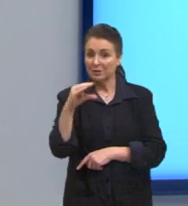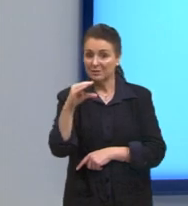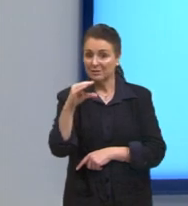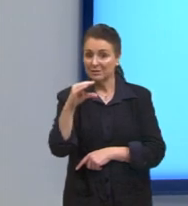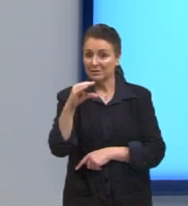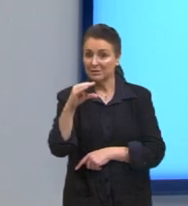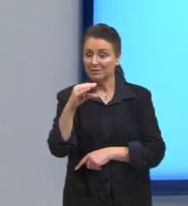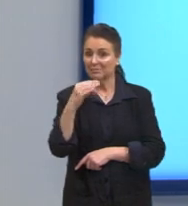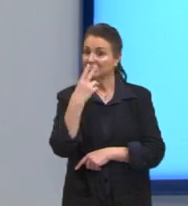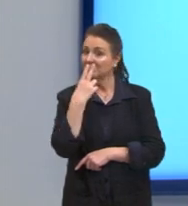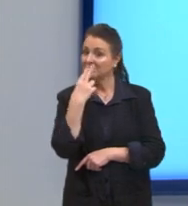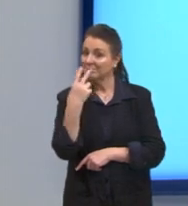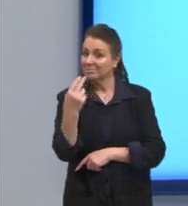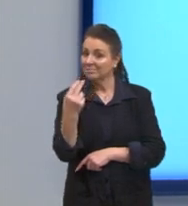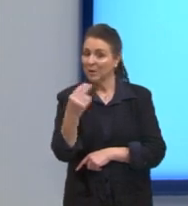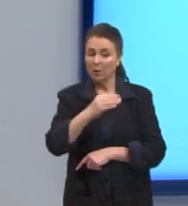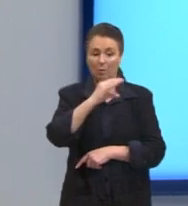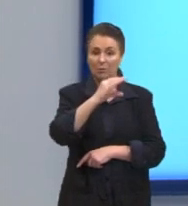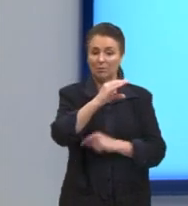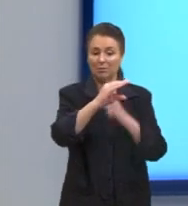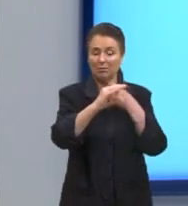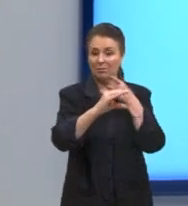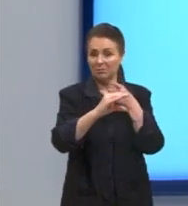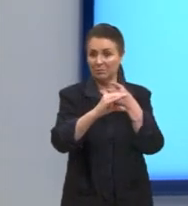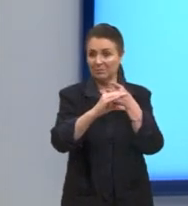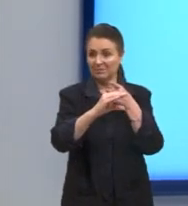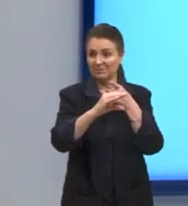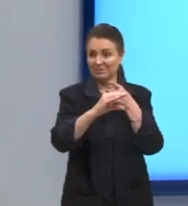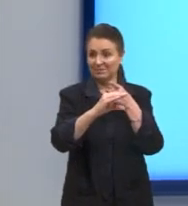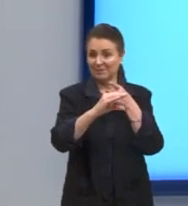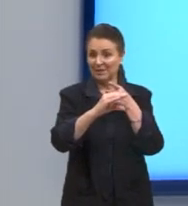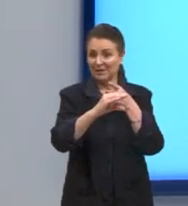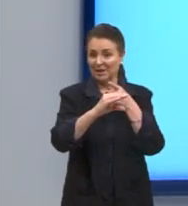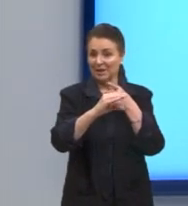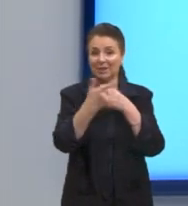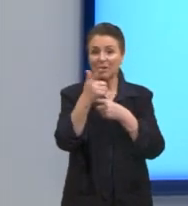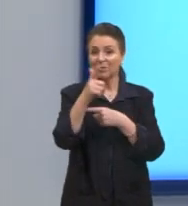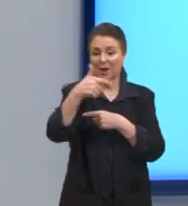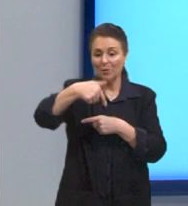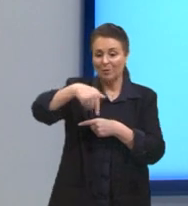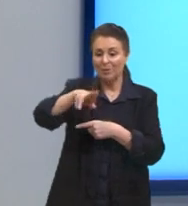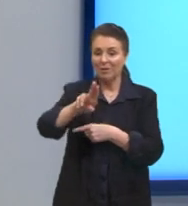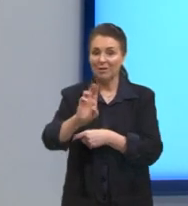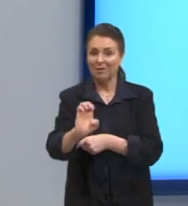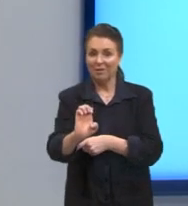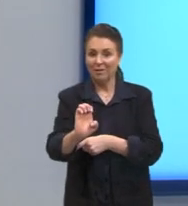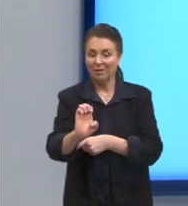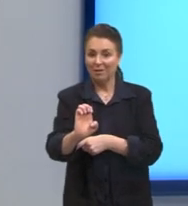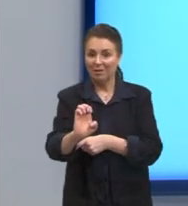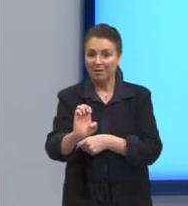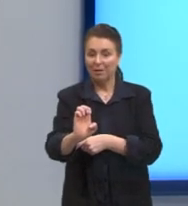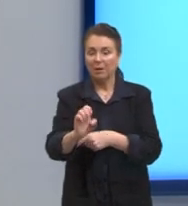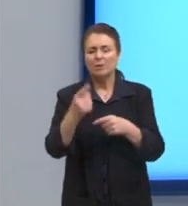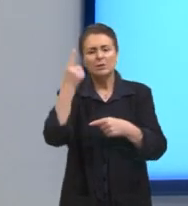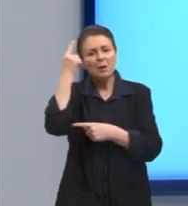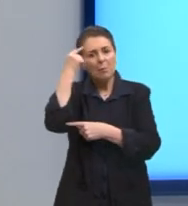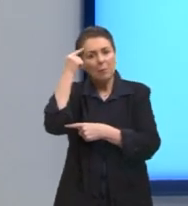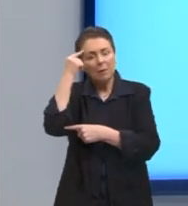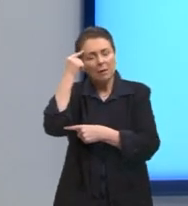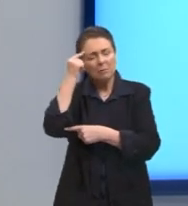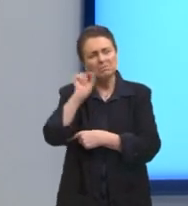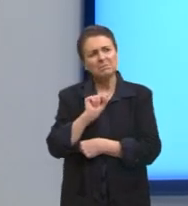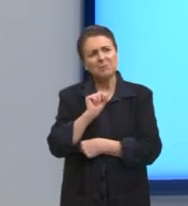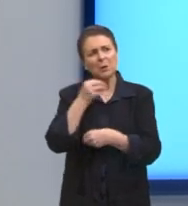com esse c mudo xique em língua inglesa então o que a gente vai fazer a gente vai pensar sobre